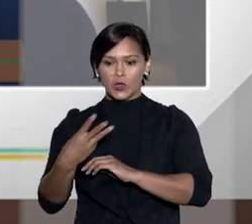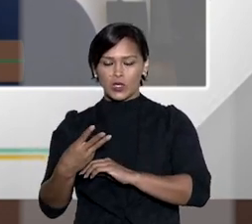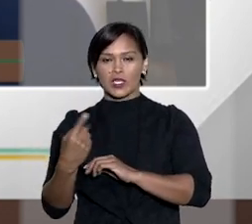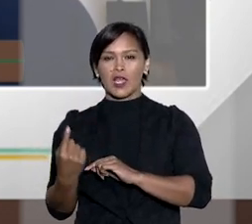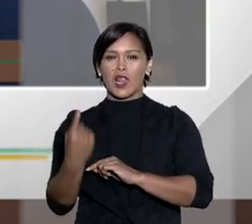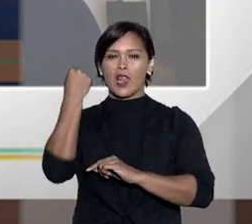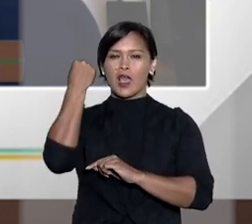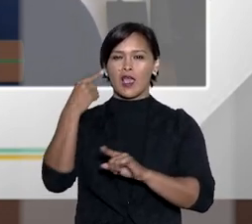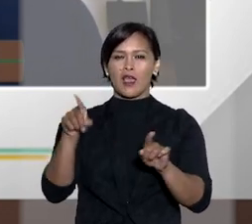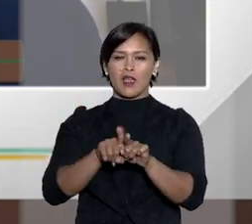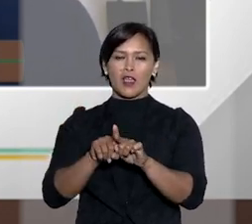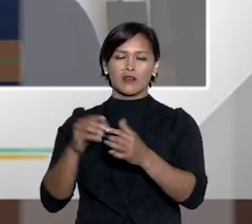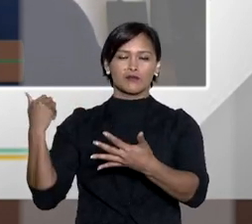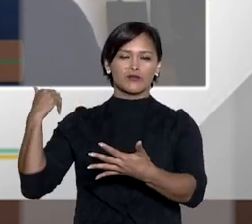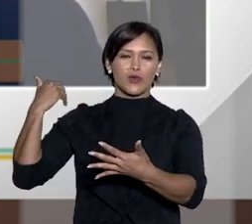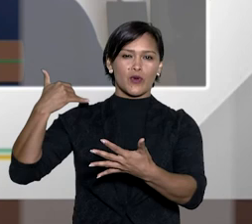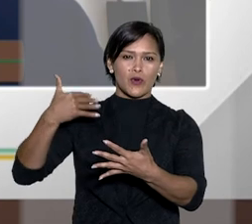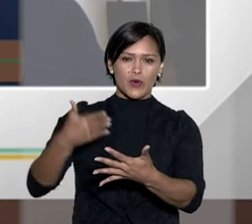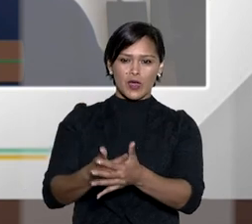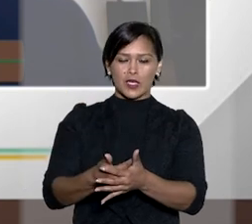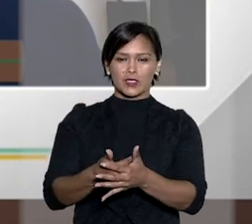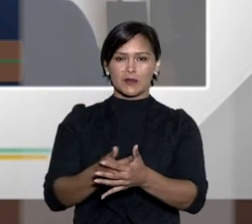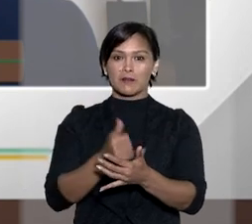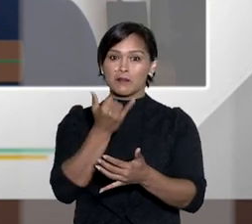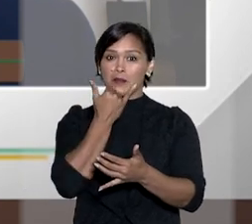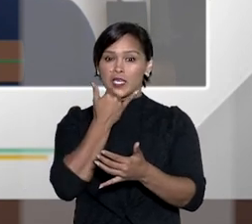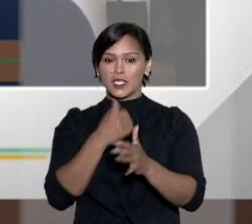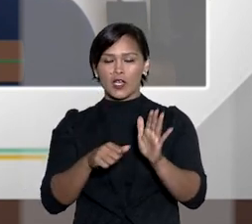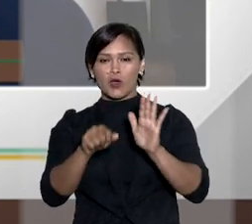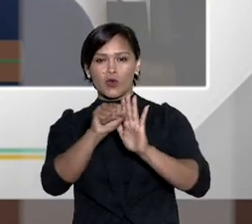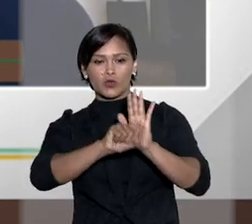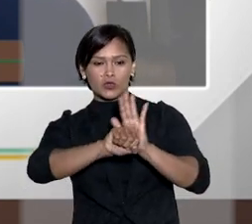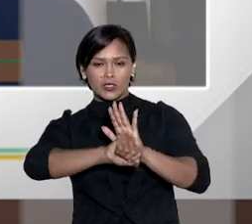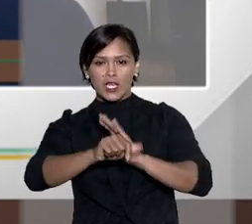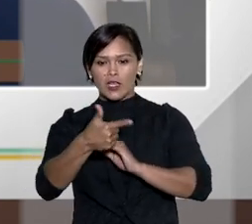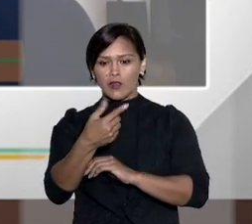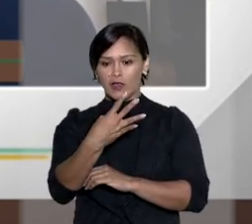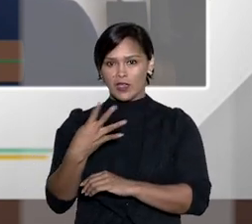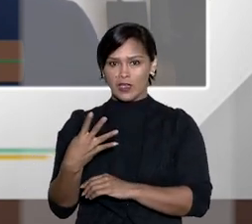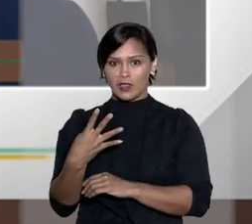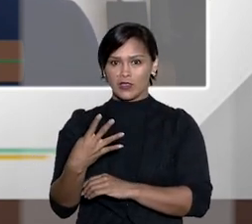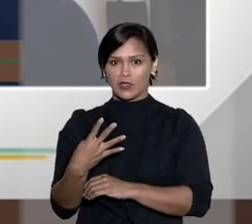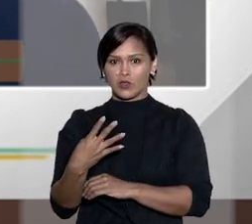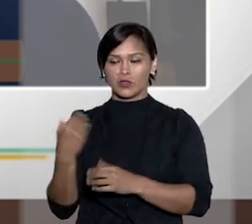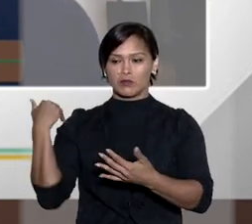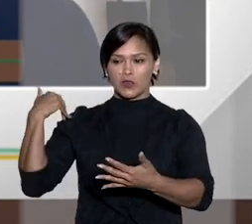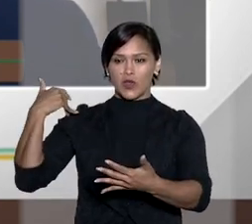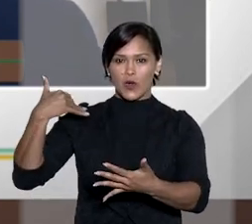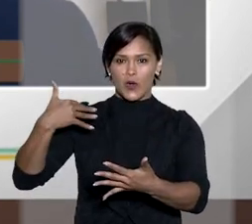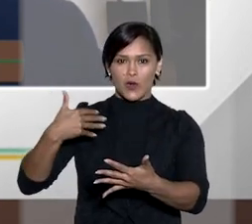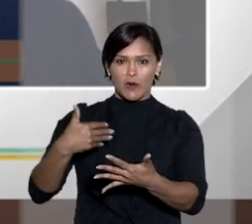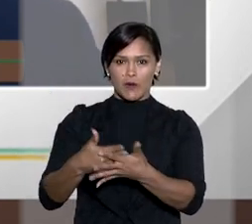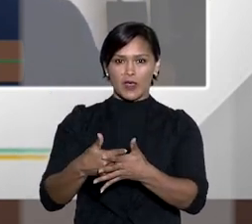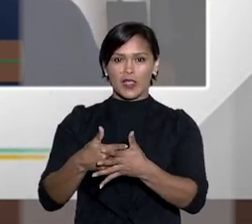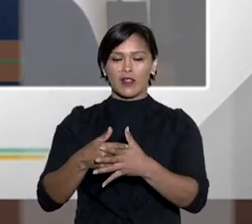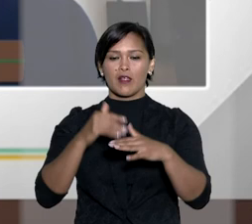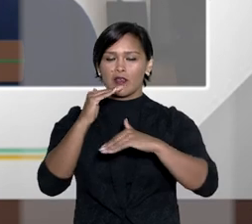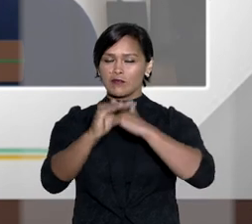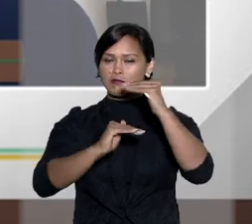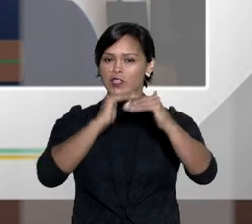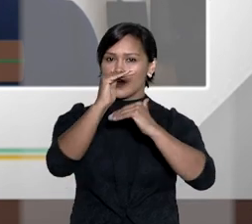ele é do século XIII ele é do direito canônimo então você veja desde do século XIII não do século XIV